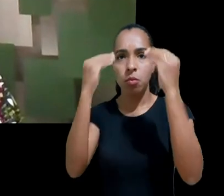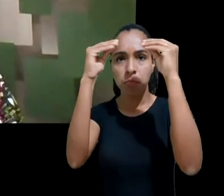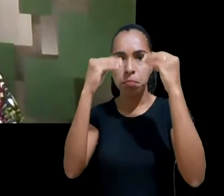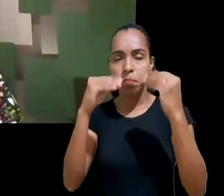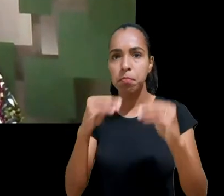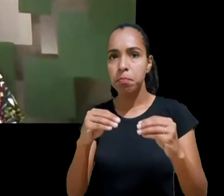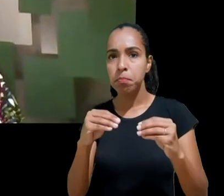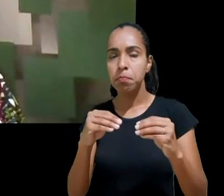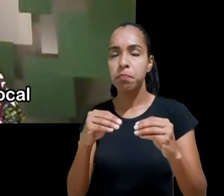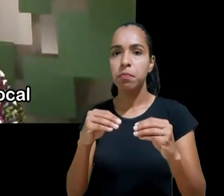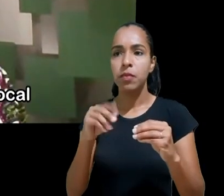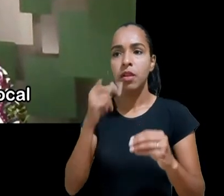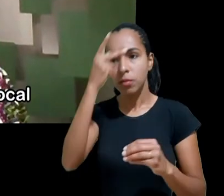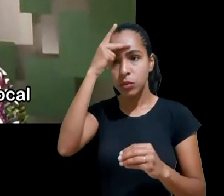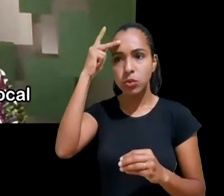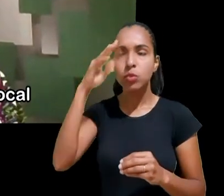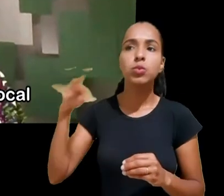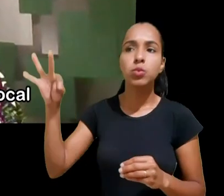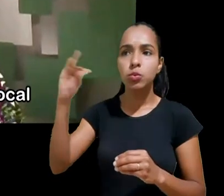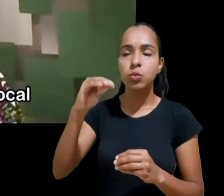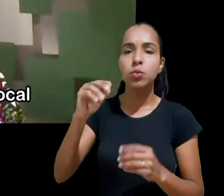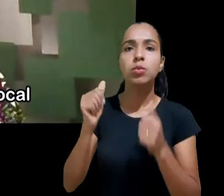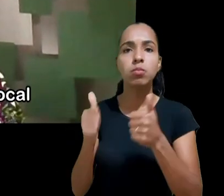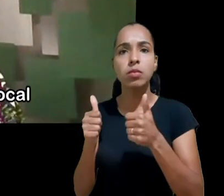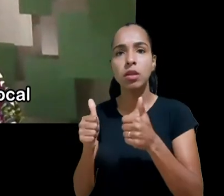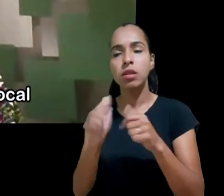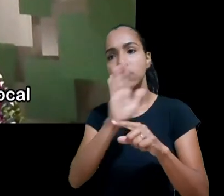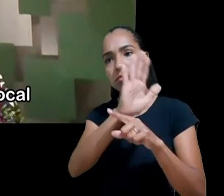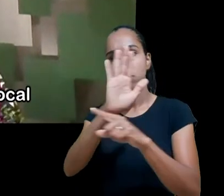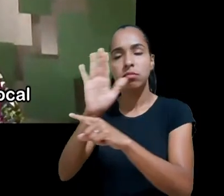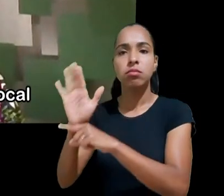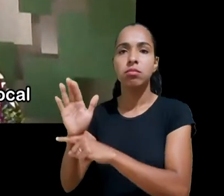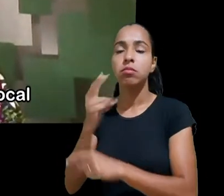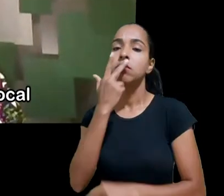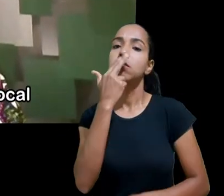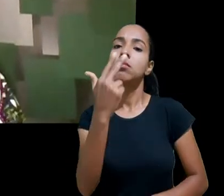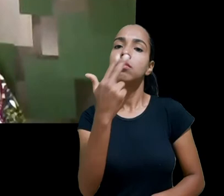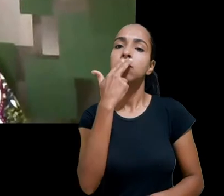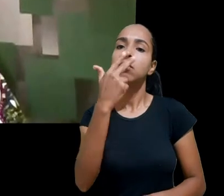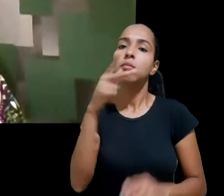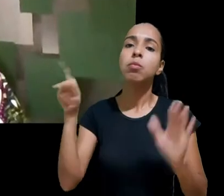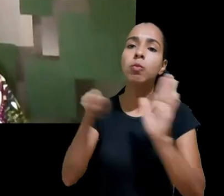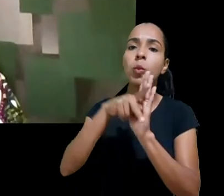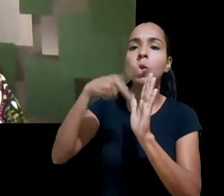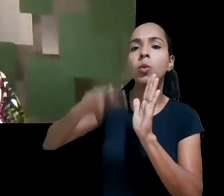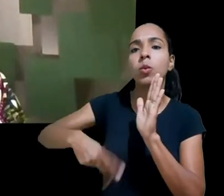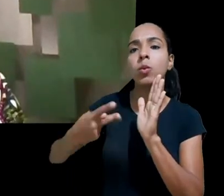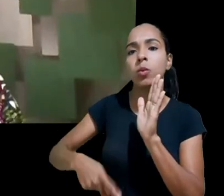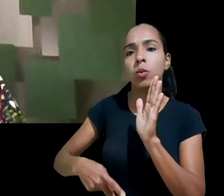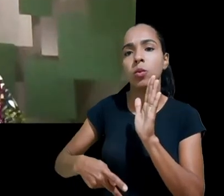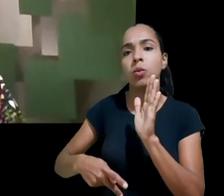a criação de conteúdo no idioma local dos vários públicos com que estamos engajados